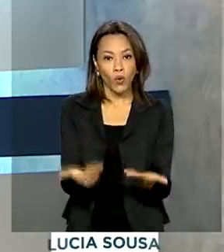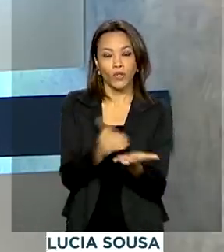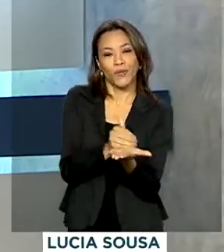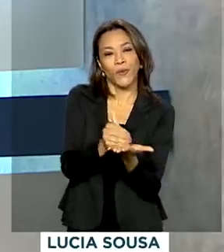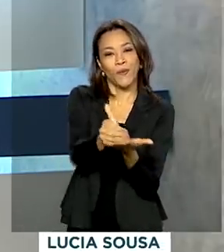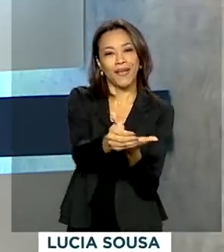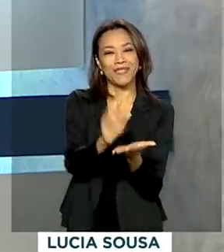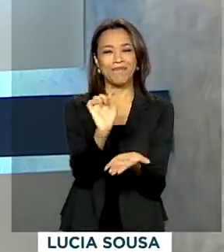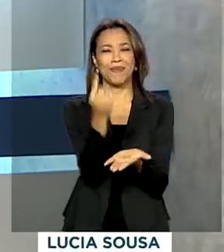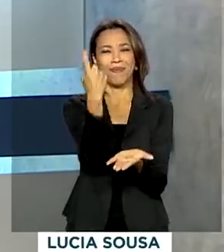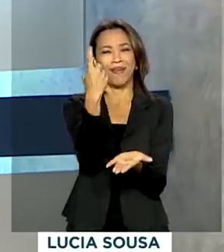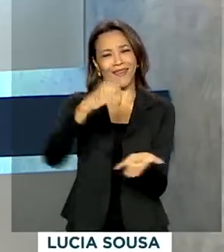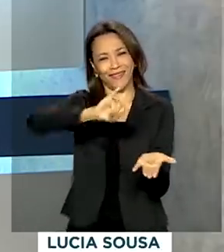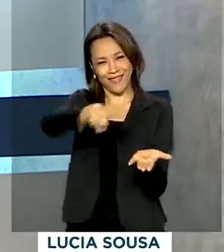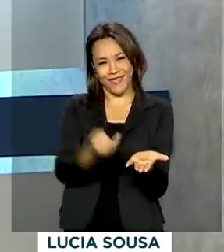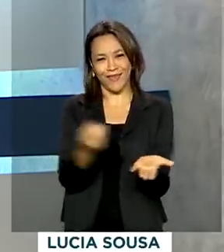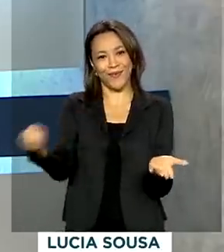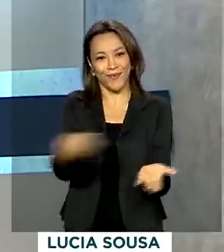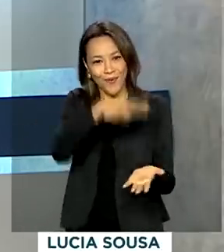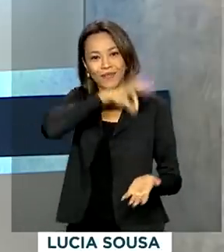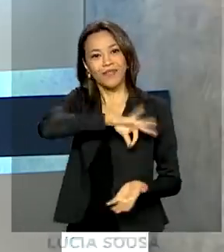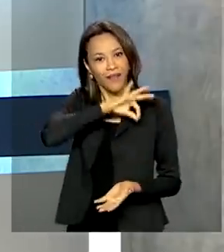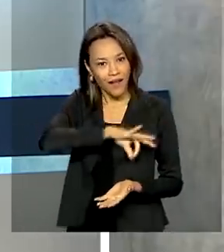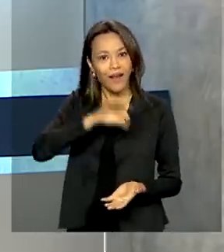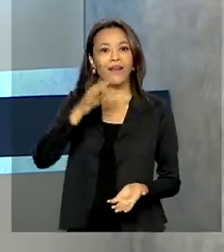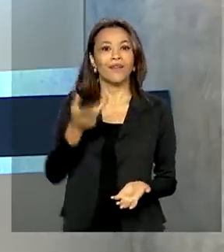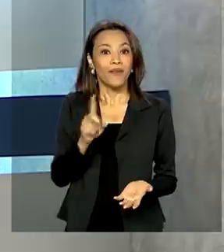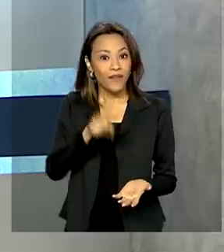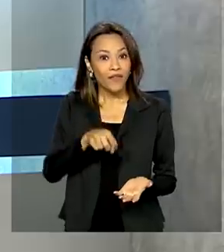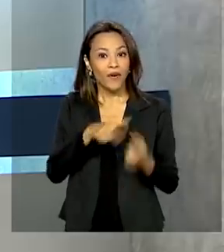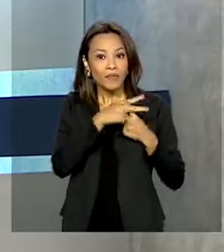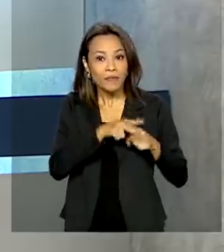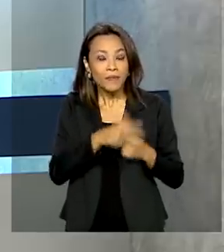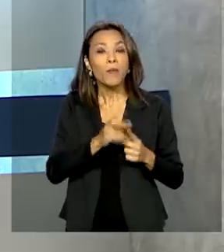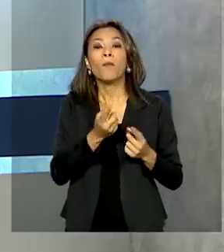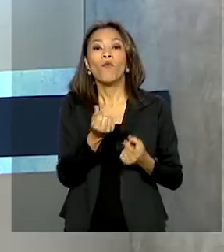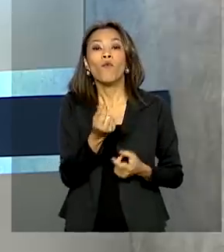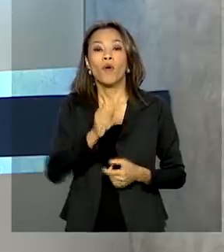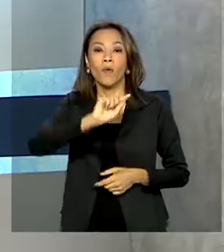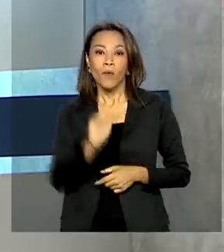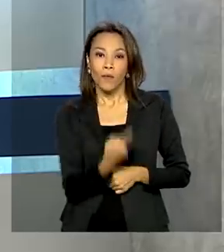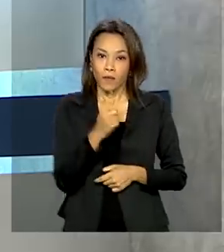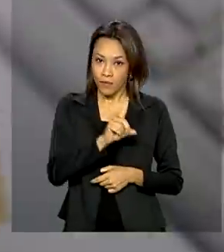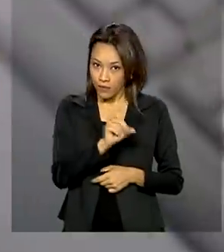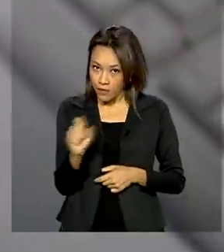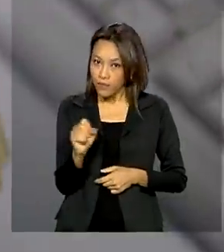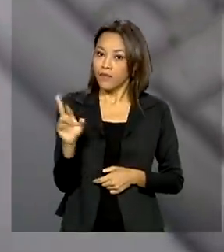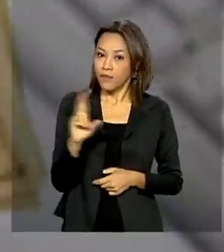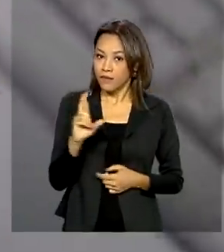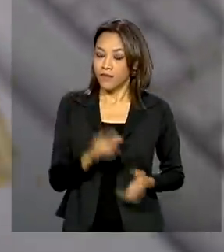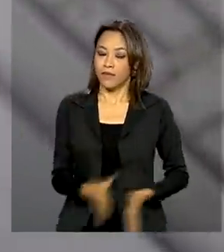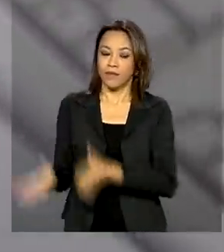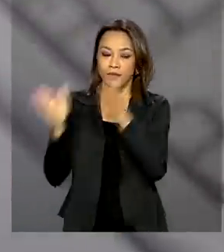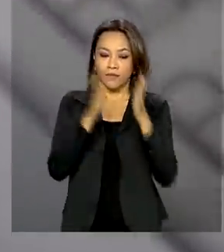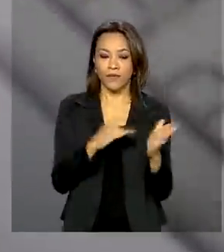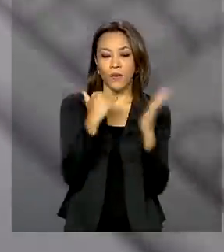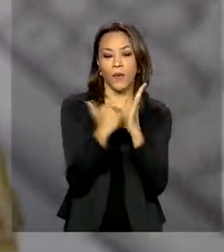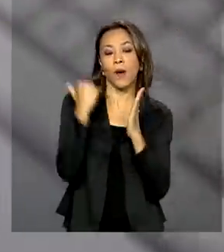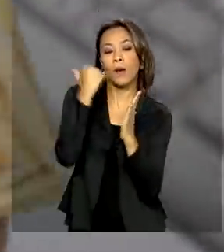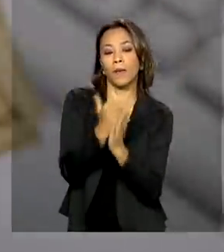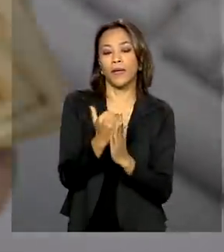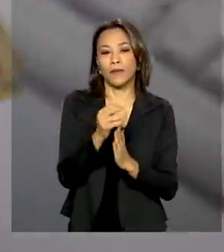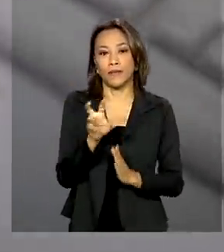1º de janeiro, o novo salário mínimo reajustado para R$.100. O aumento de R